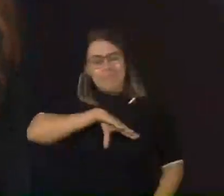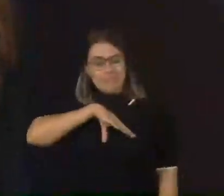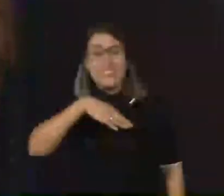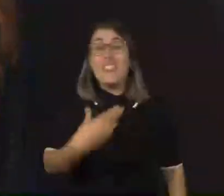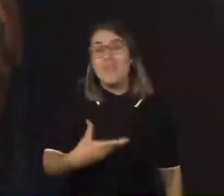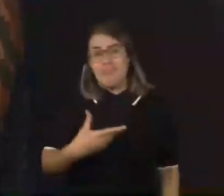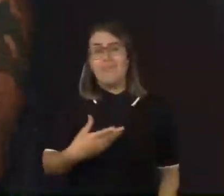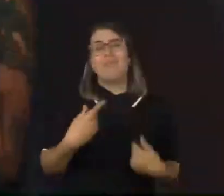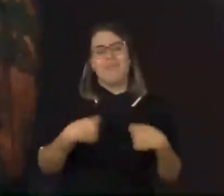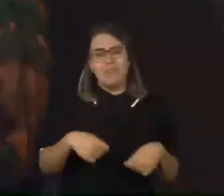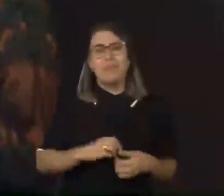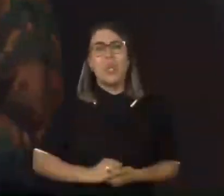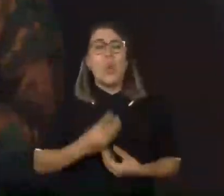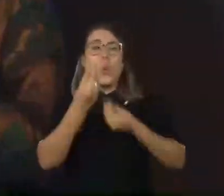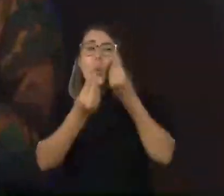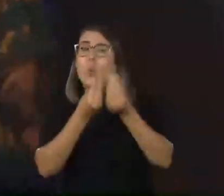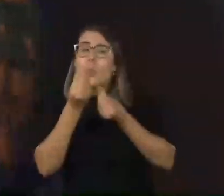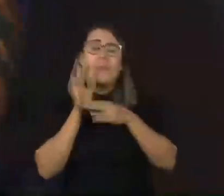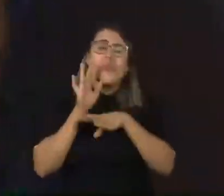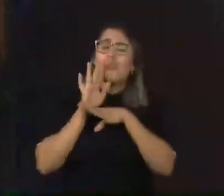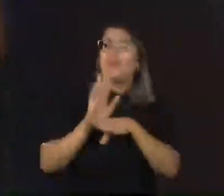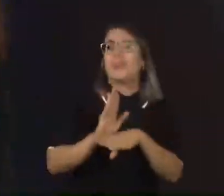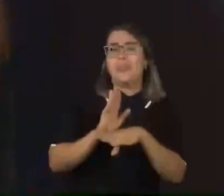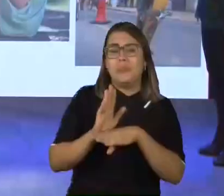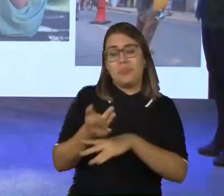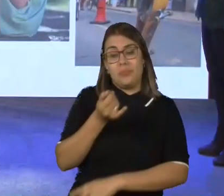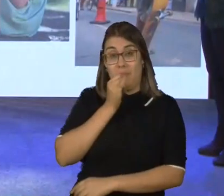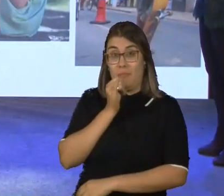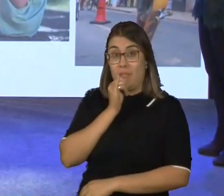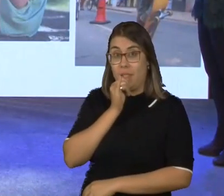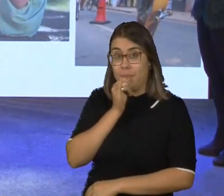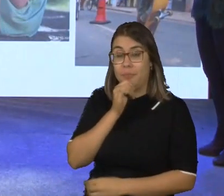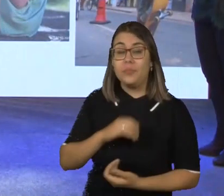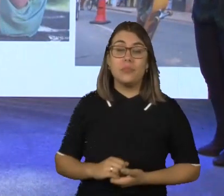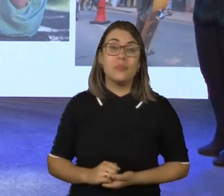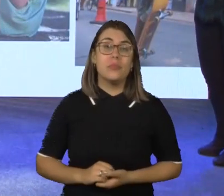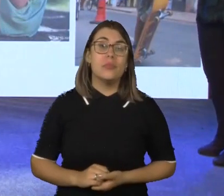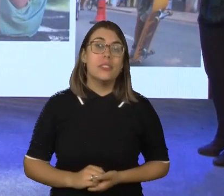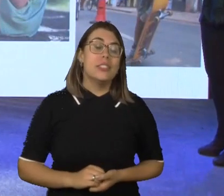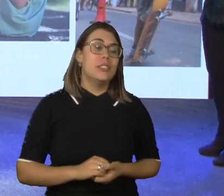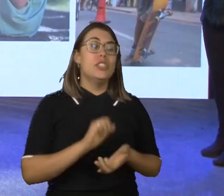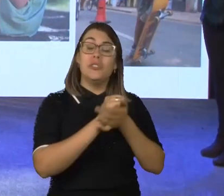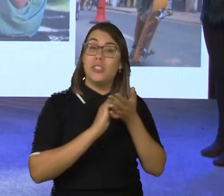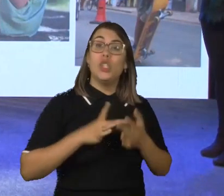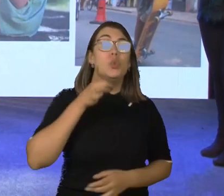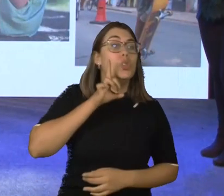pode dar exemplos de como ajudar a construir essa resiliência, por exemplo, na participação de atividades esportivas,